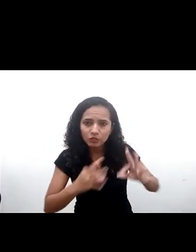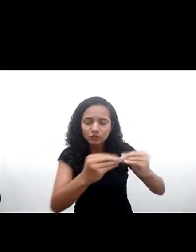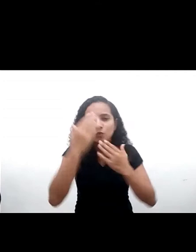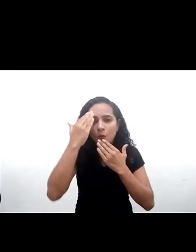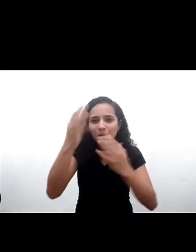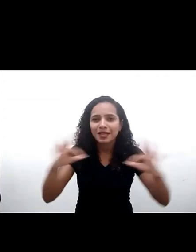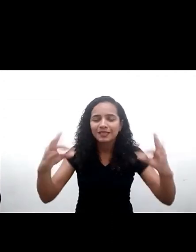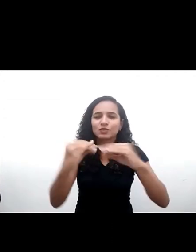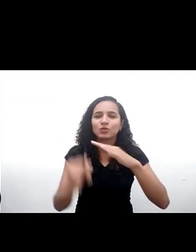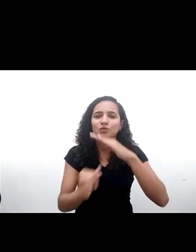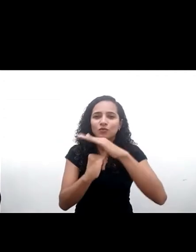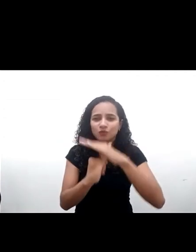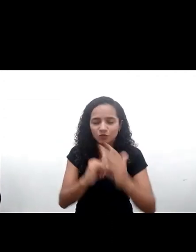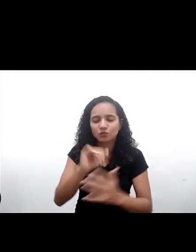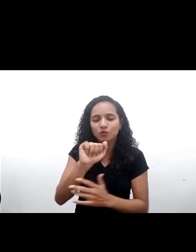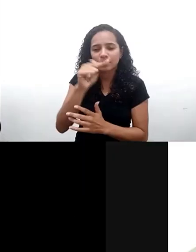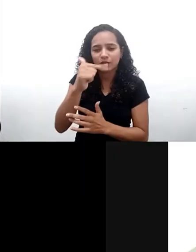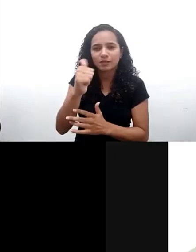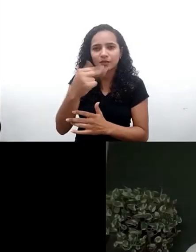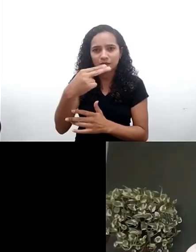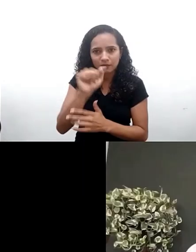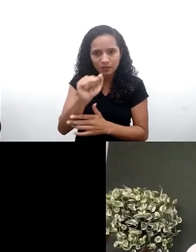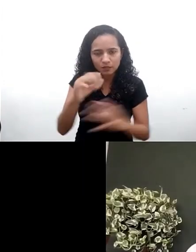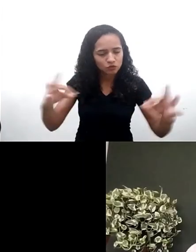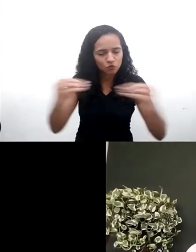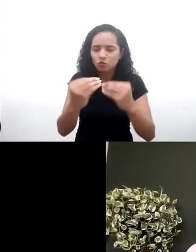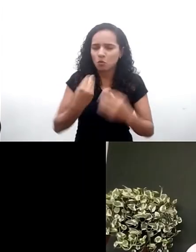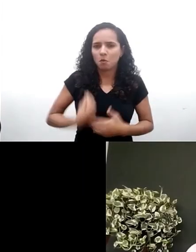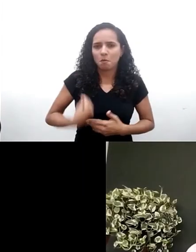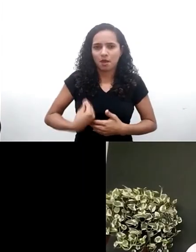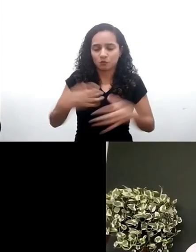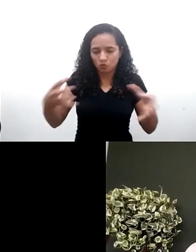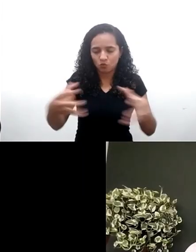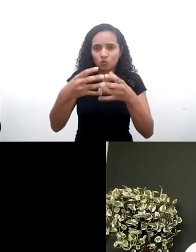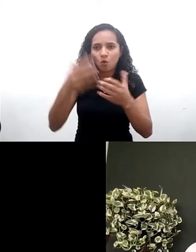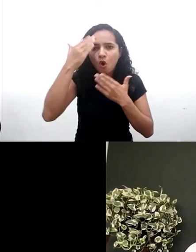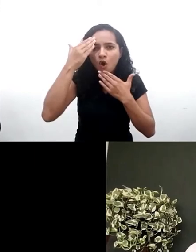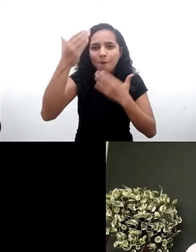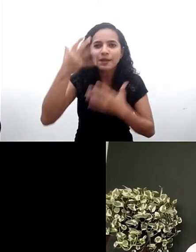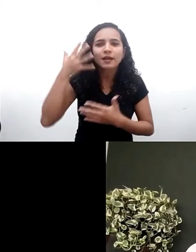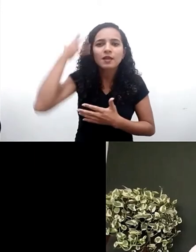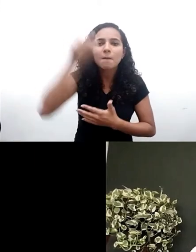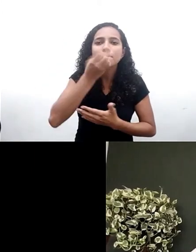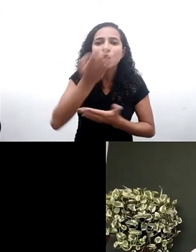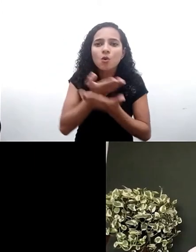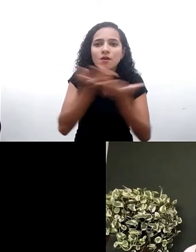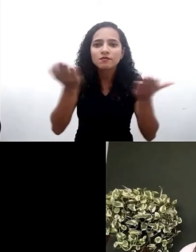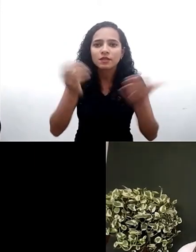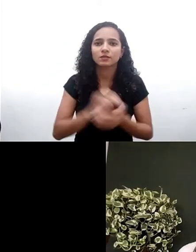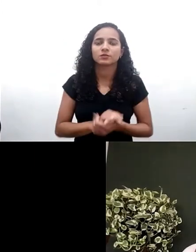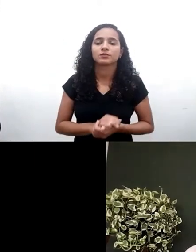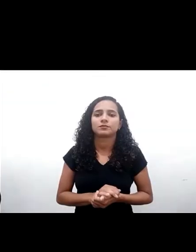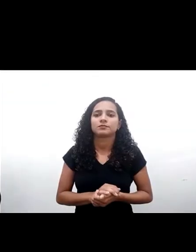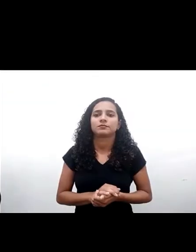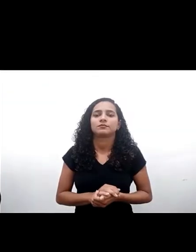na construção desse comentário geral. Muito obrigado e que tenham um bom evento. Obrigada, Luiz Pedermeira e